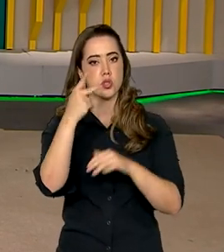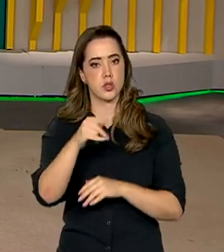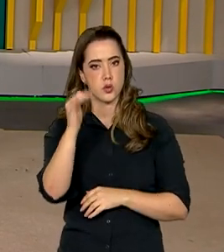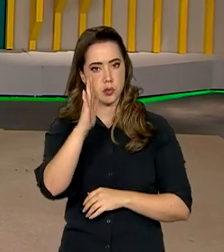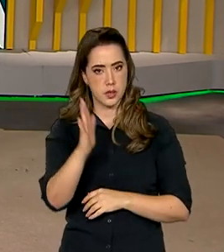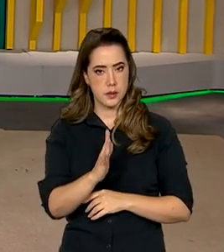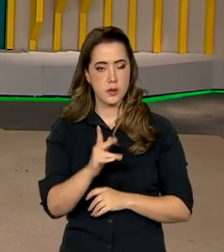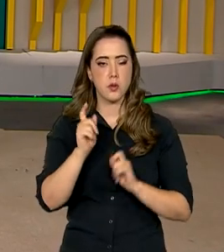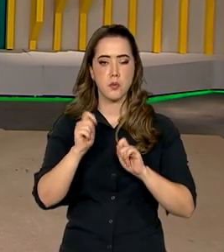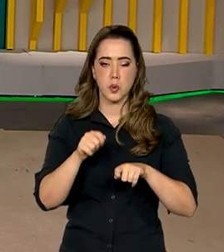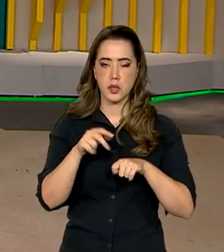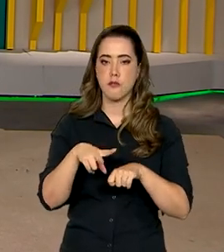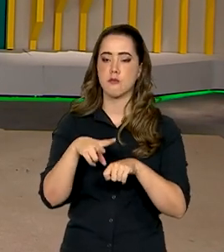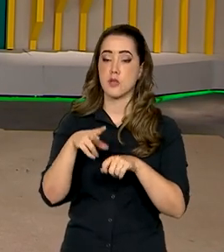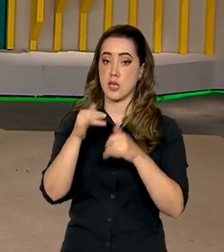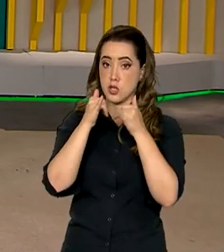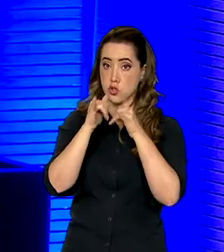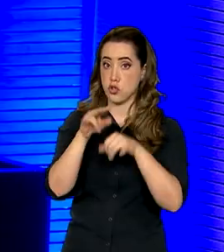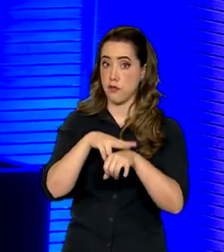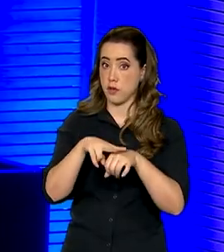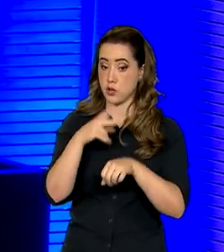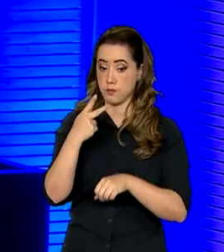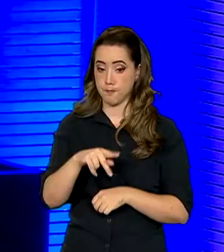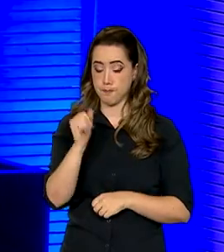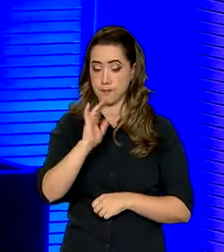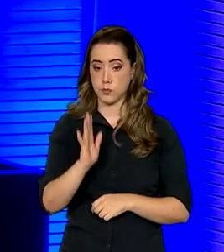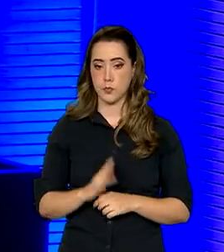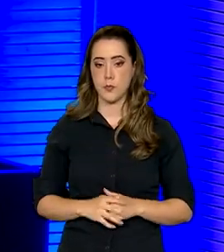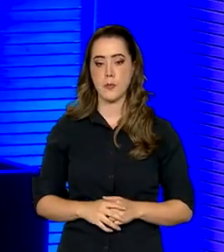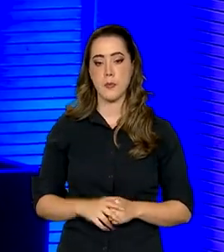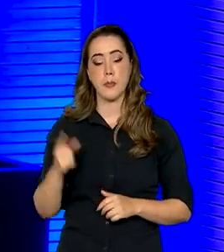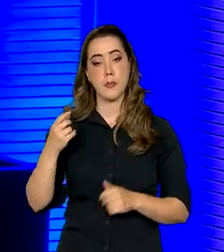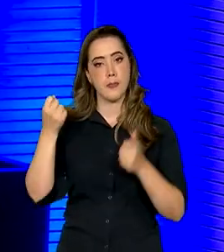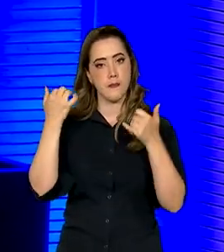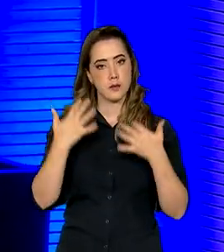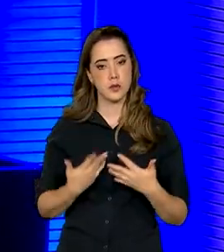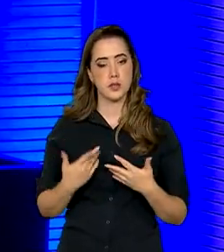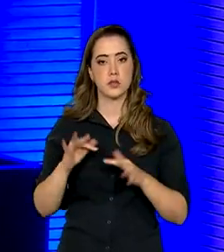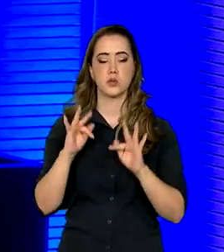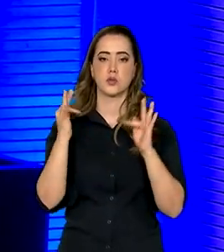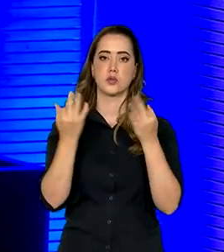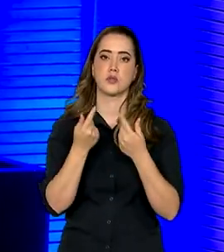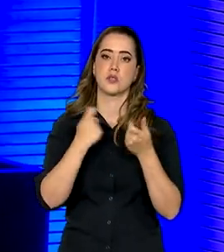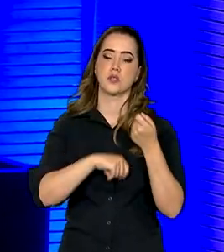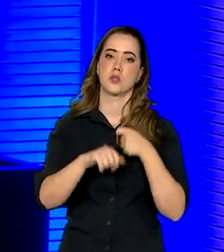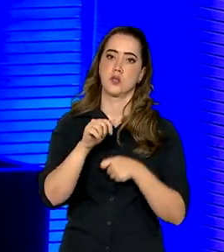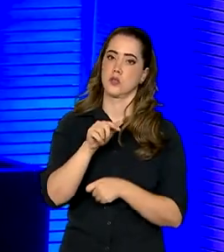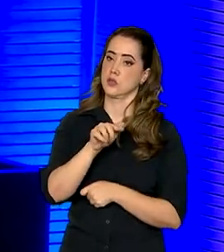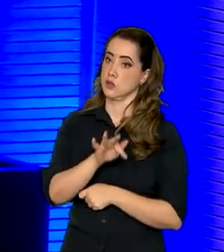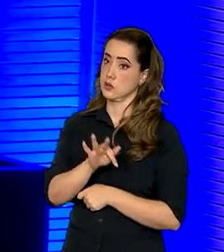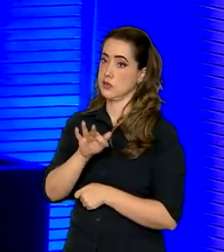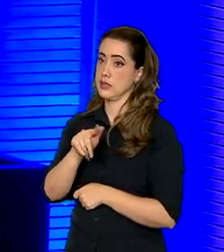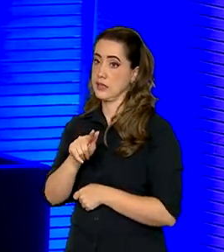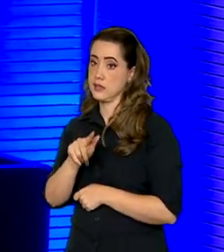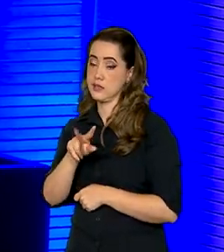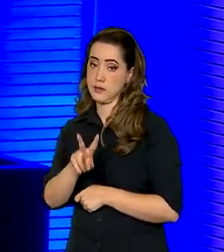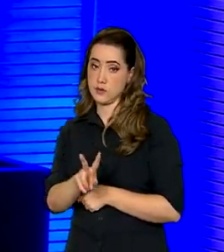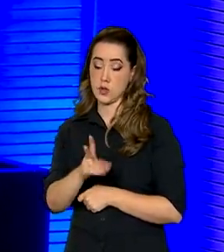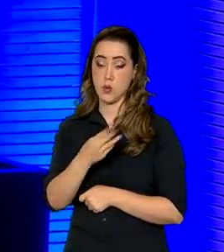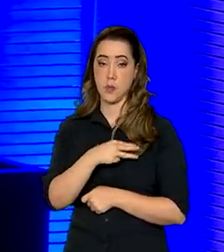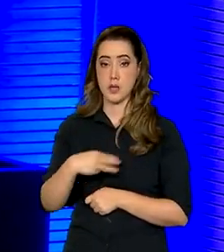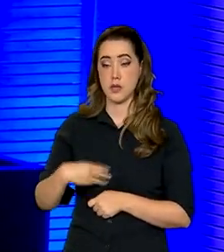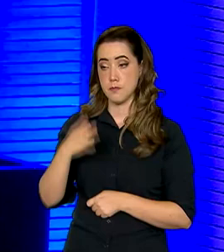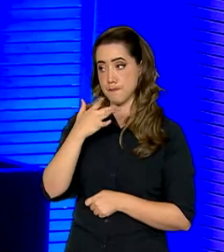a produção de energia verde no país. Durante o Fórum de Economia da Fundação Getúlio Vargas 2023, o